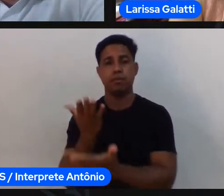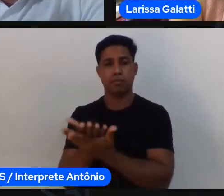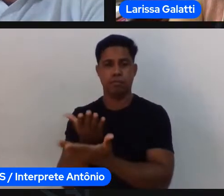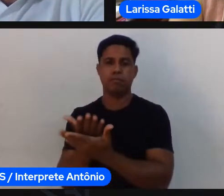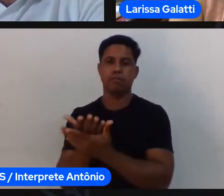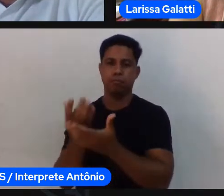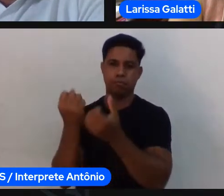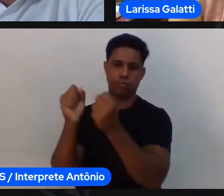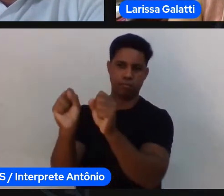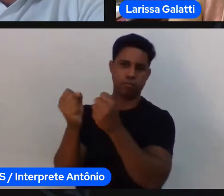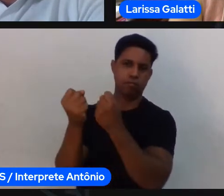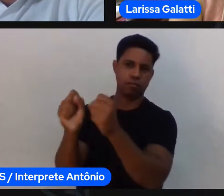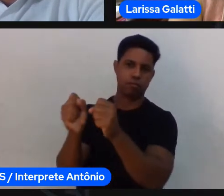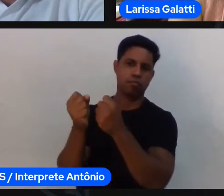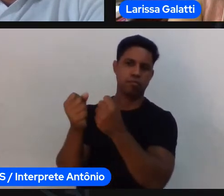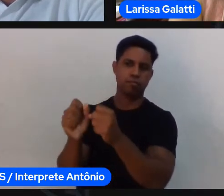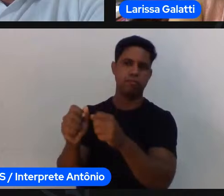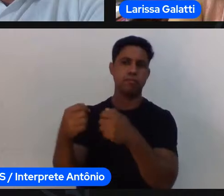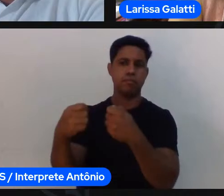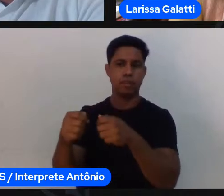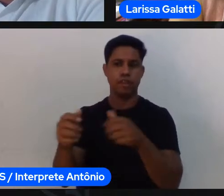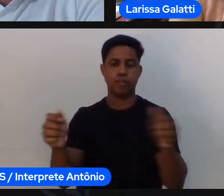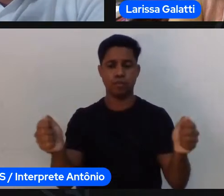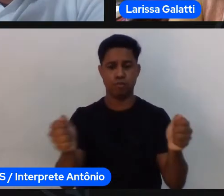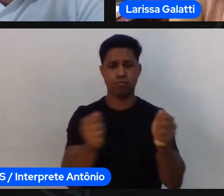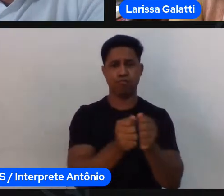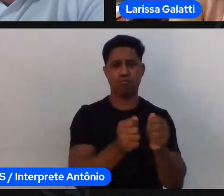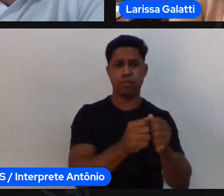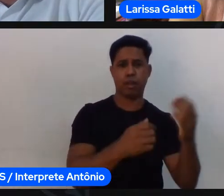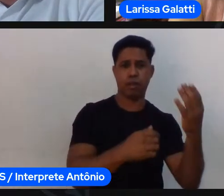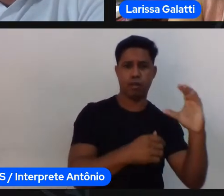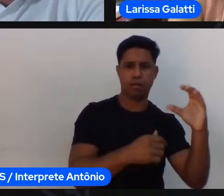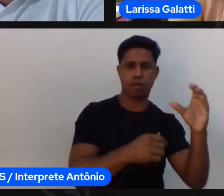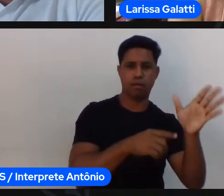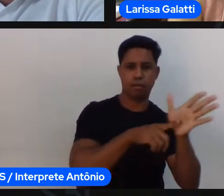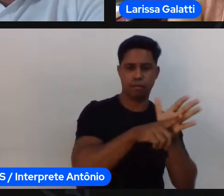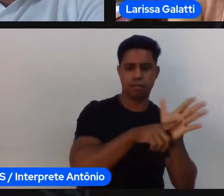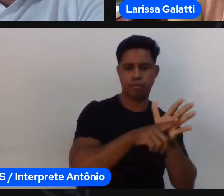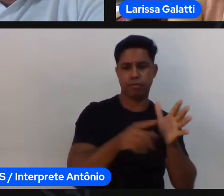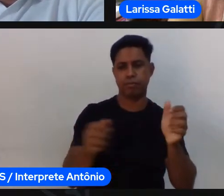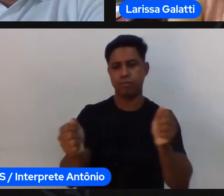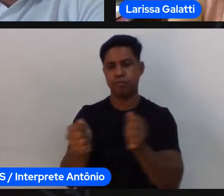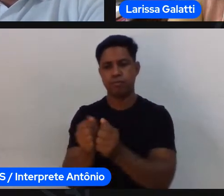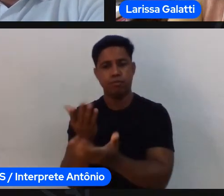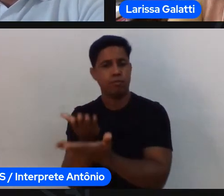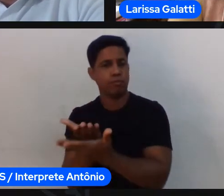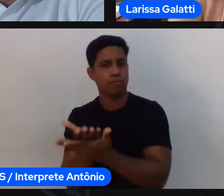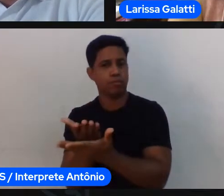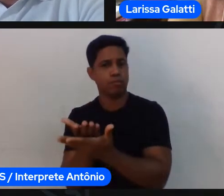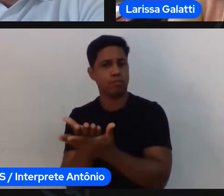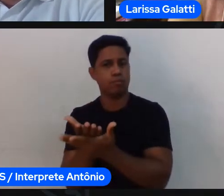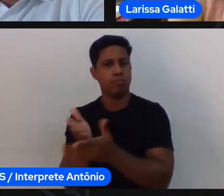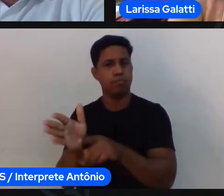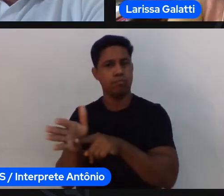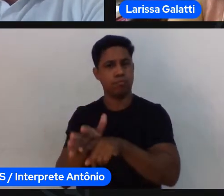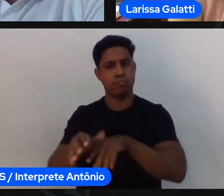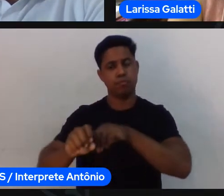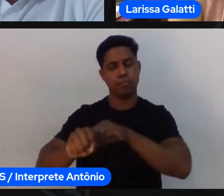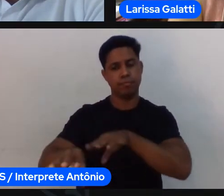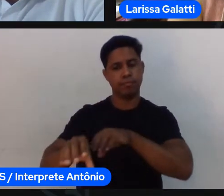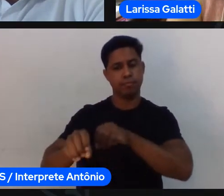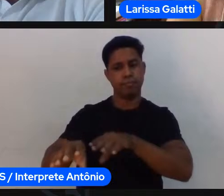aplicar a ciência a cientificidade e respaldando o nosso trabalho de forma científica também né